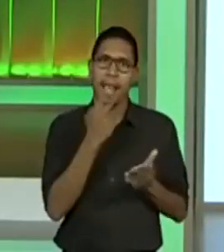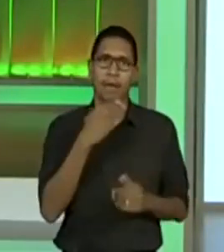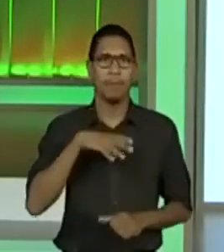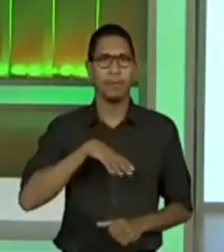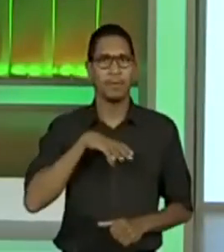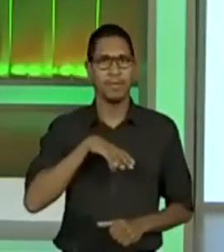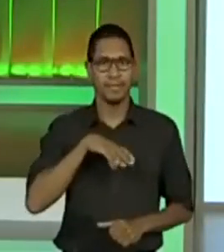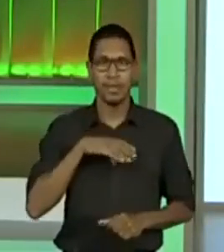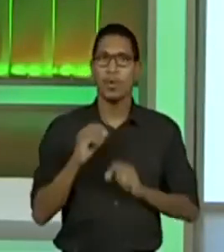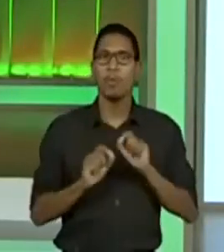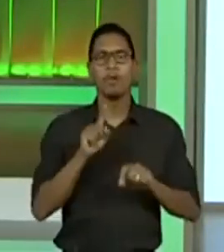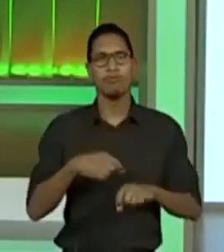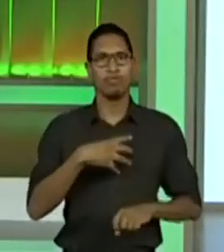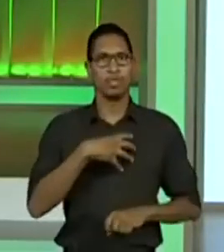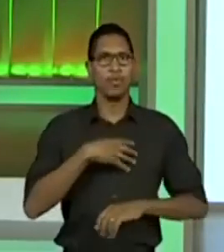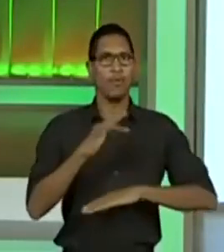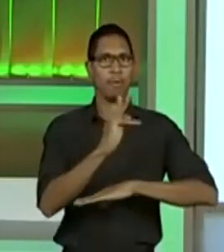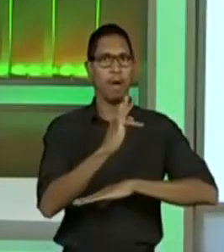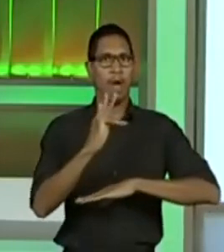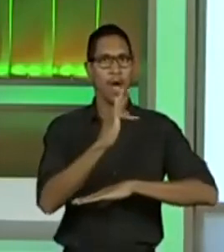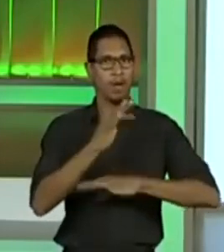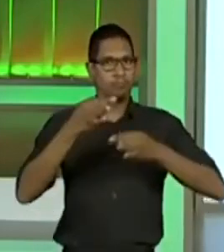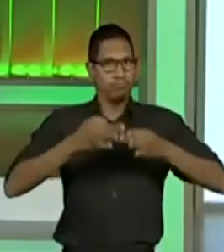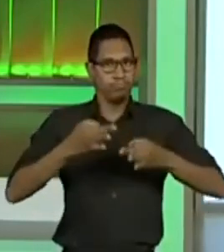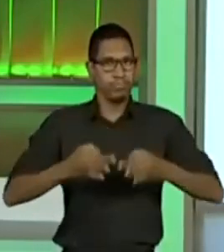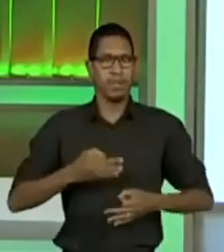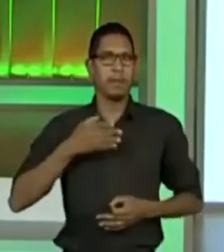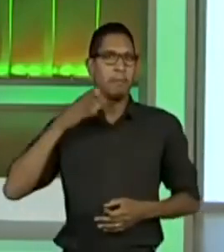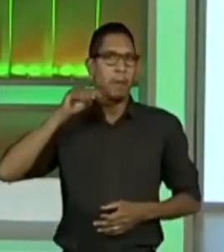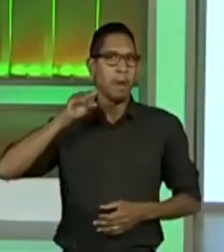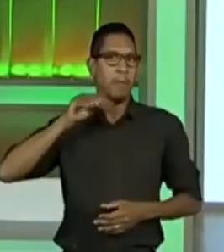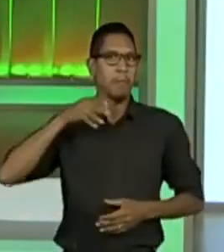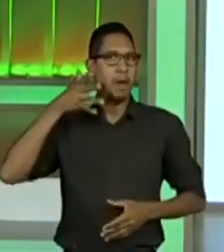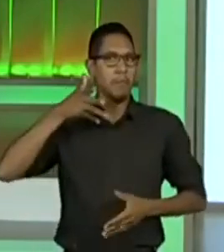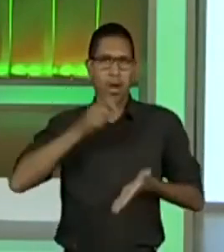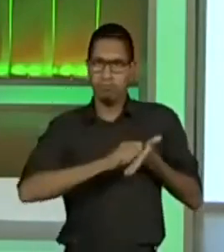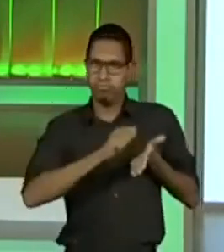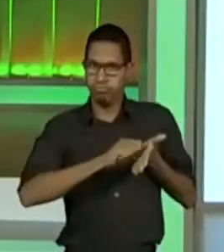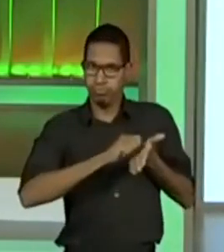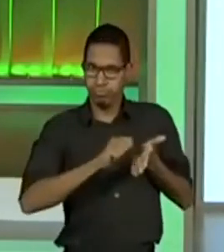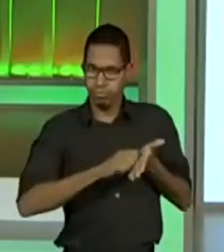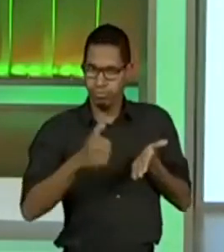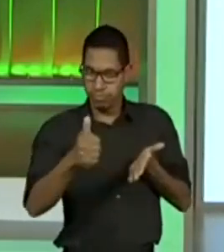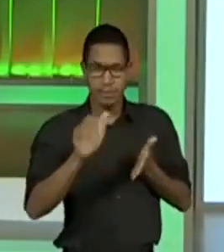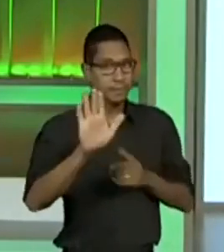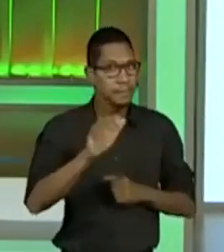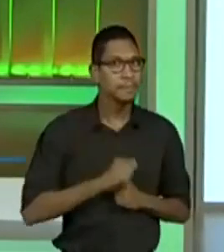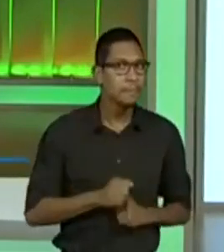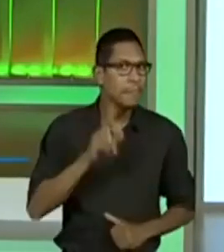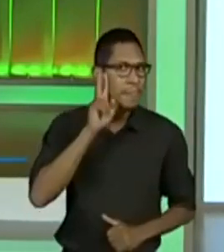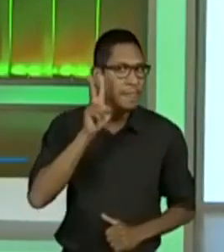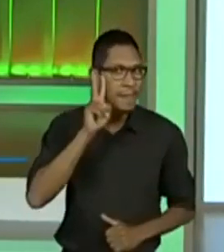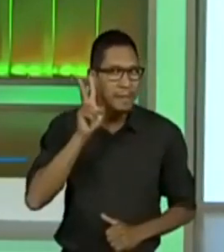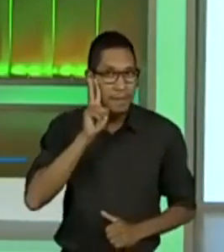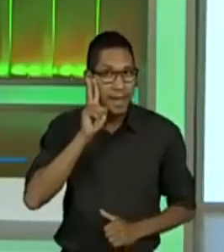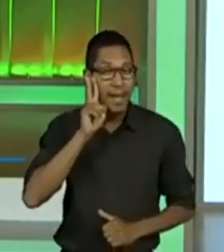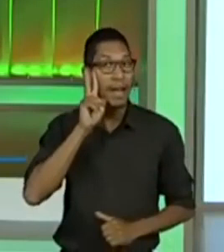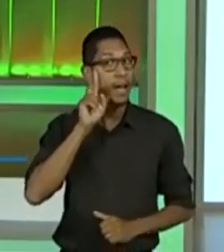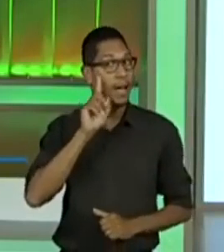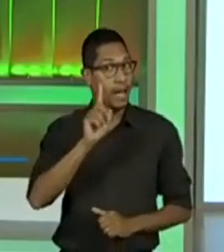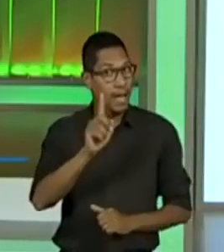portuguesa, à norma oculta da língua portuguesa. Agora, para recordar, quero ver se todo mundo, para